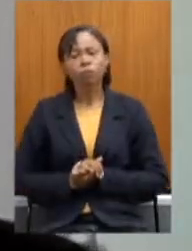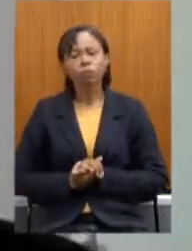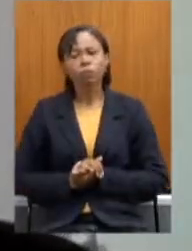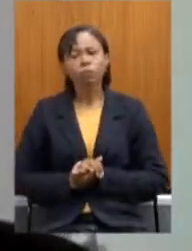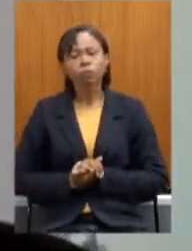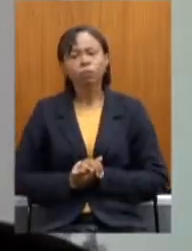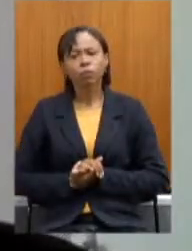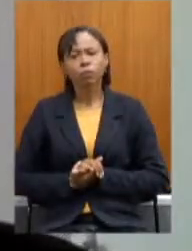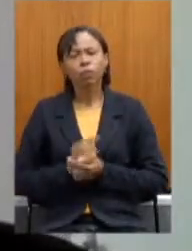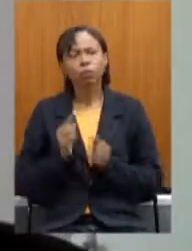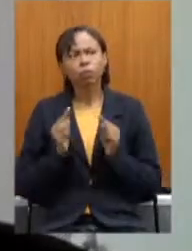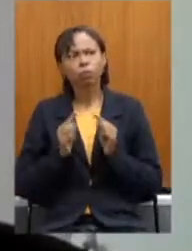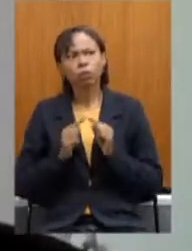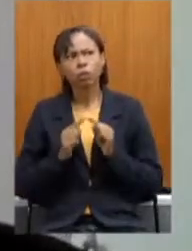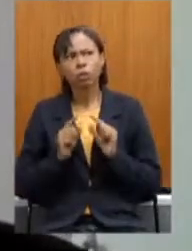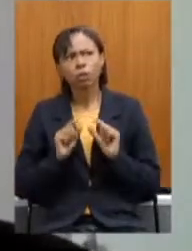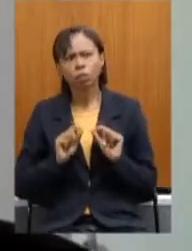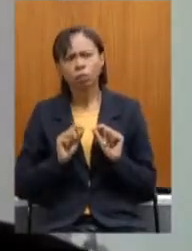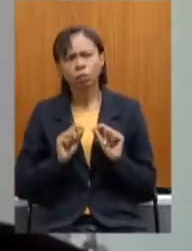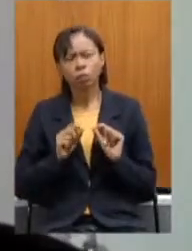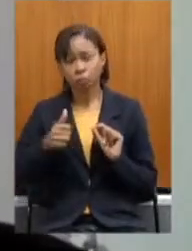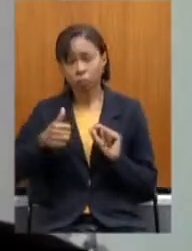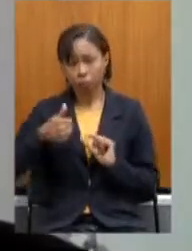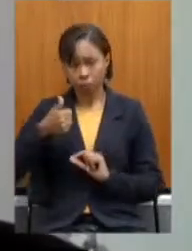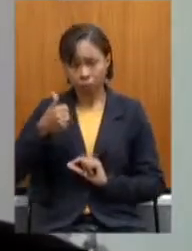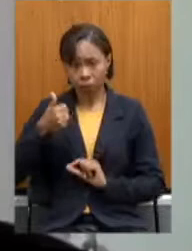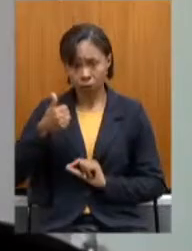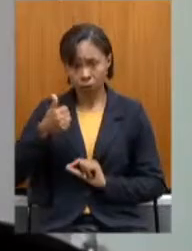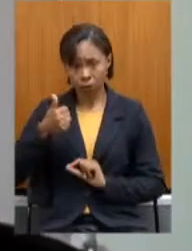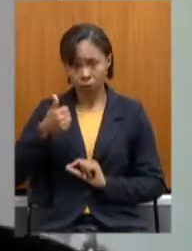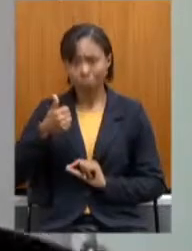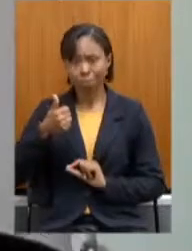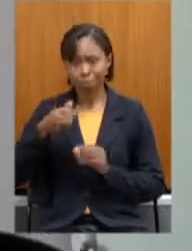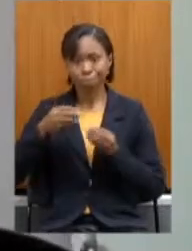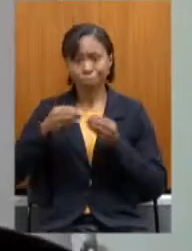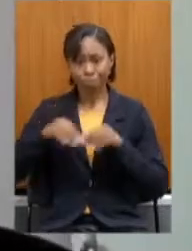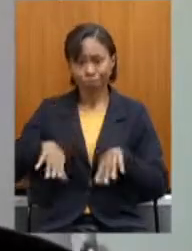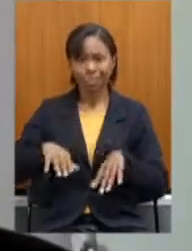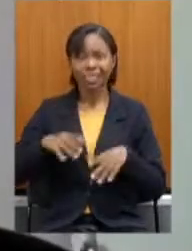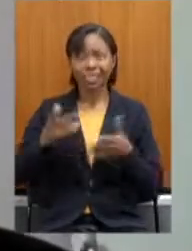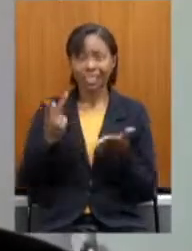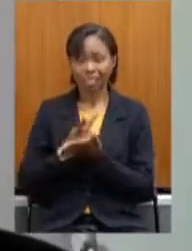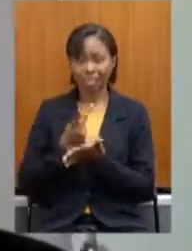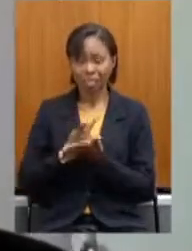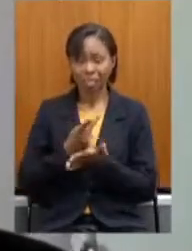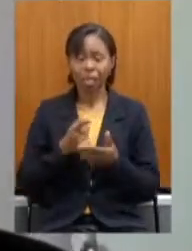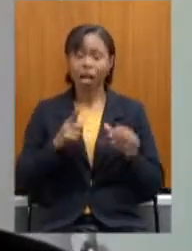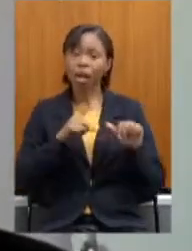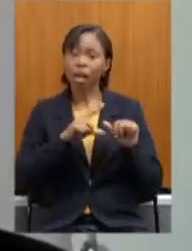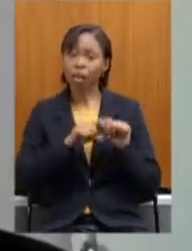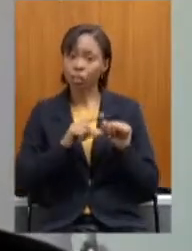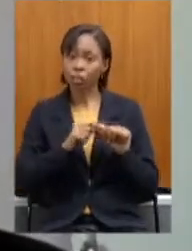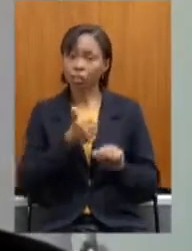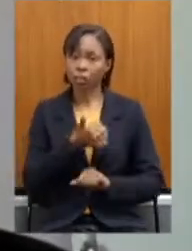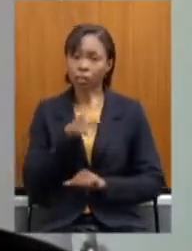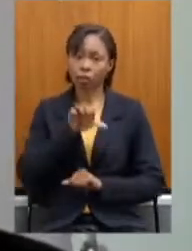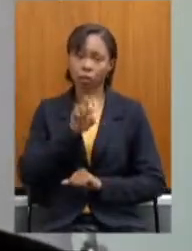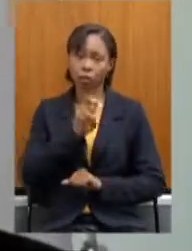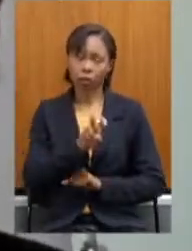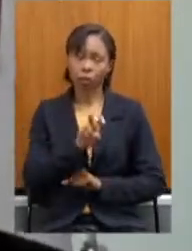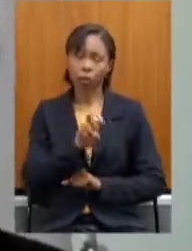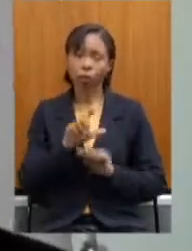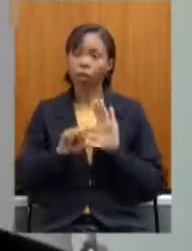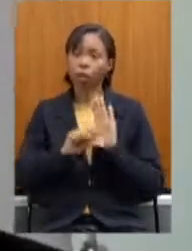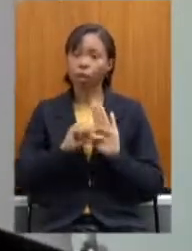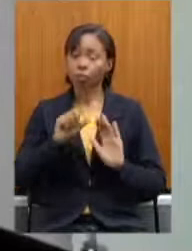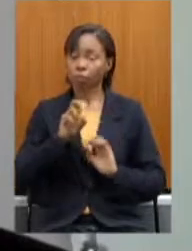sentido, nós temos que a primeira violação é o artigo 195 parágrafo quinto da Constituição Federal, que não foi mudado pela